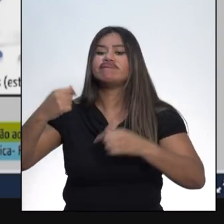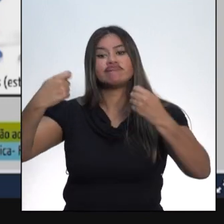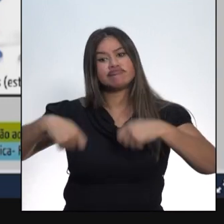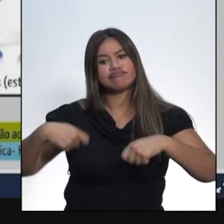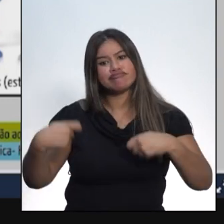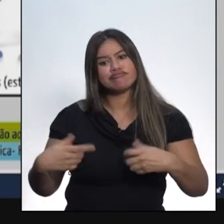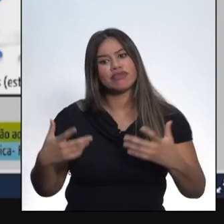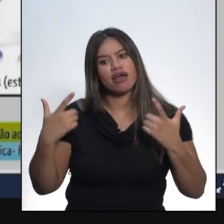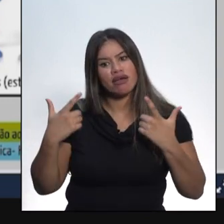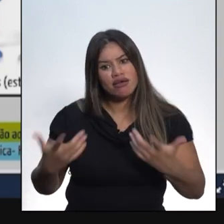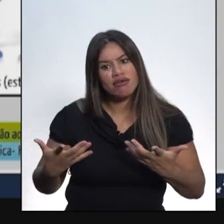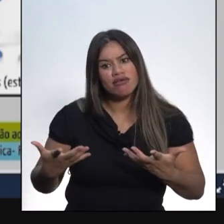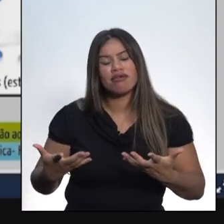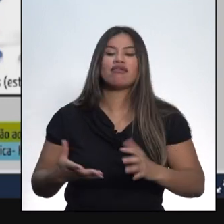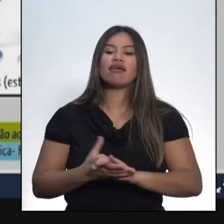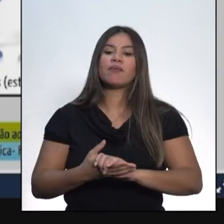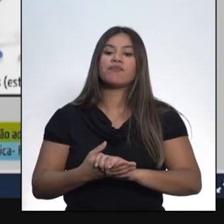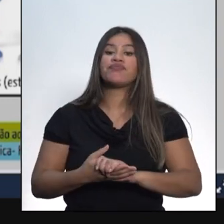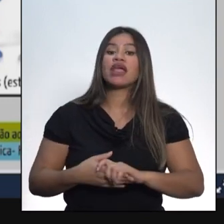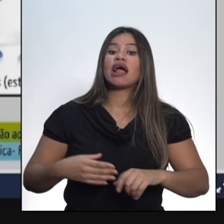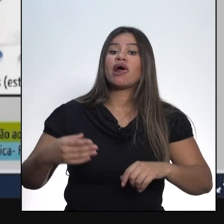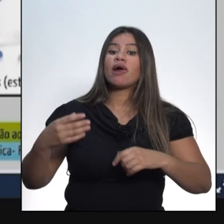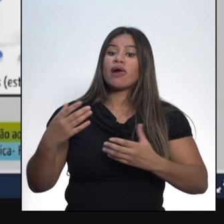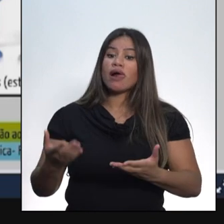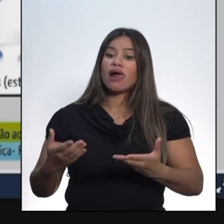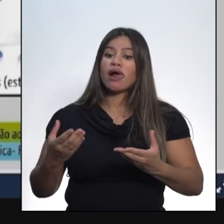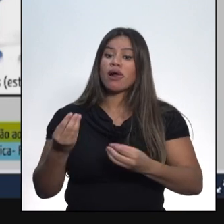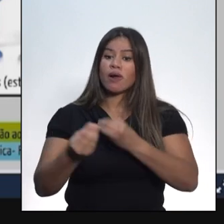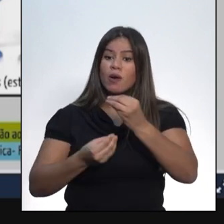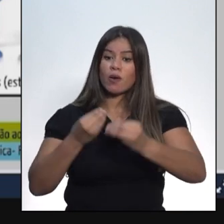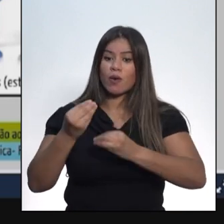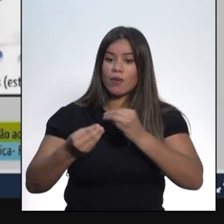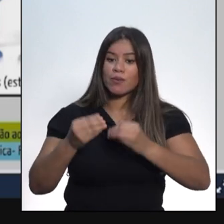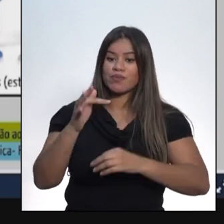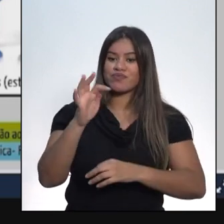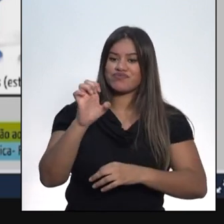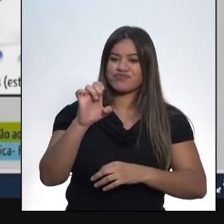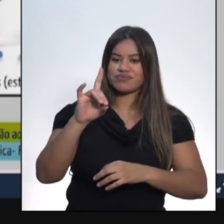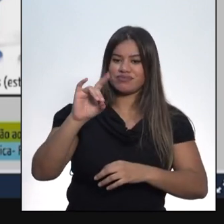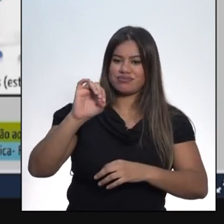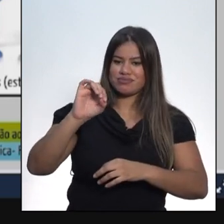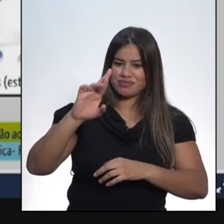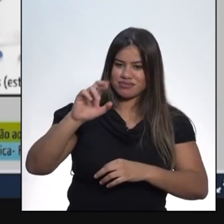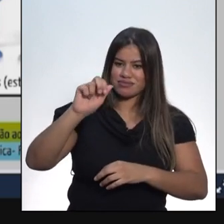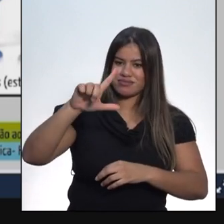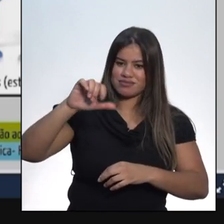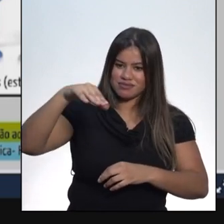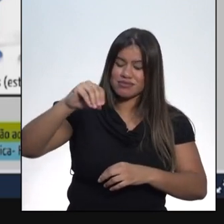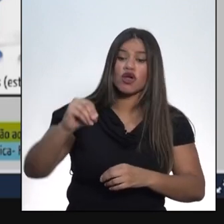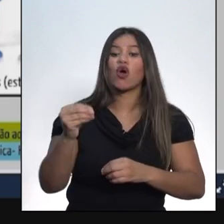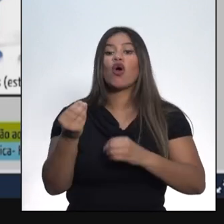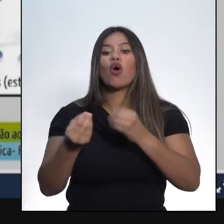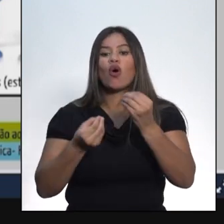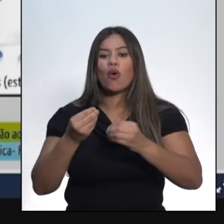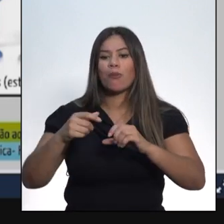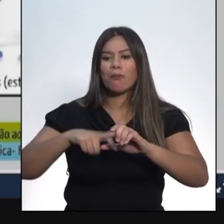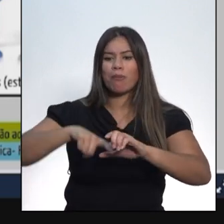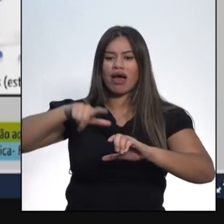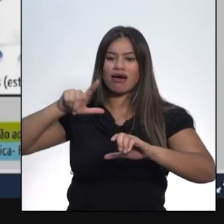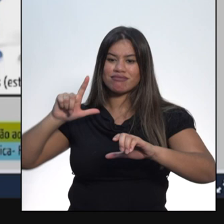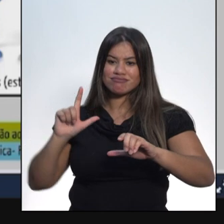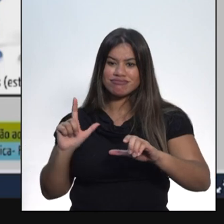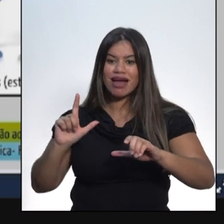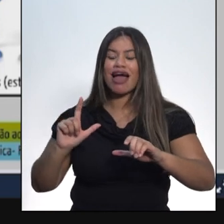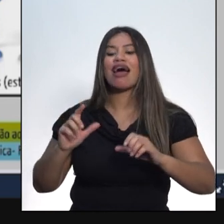Velha era a oportunidade de aumentar a influência política das velhas elites latifundiárias e a